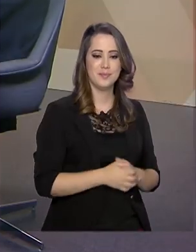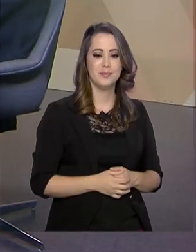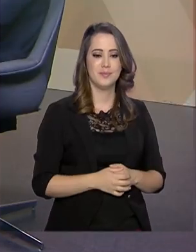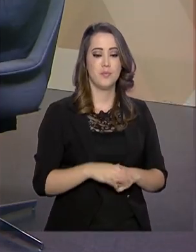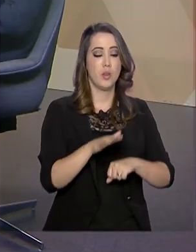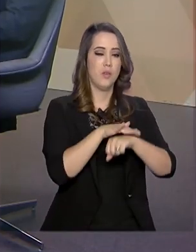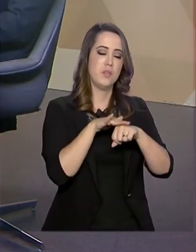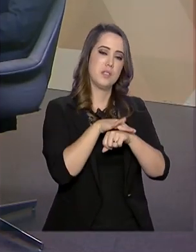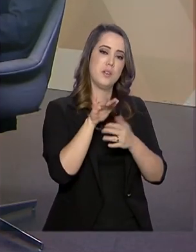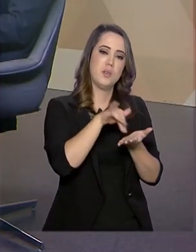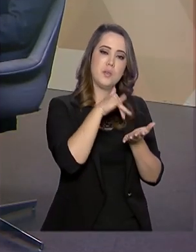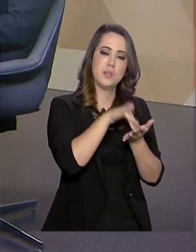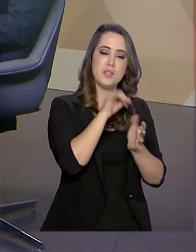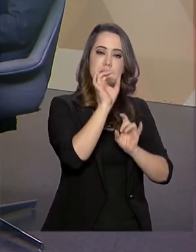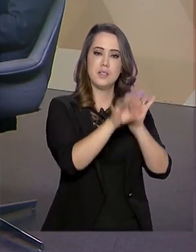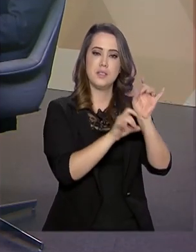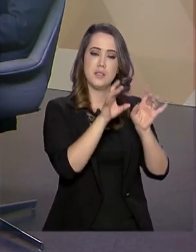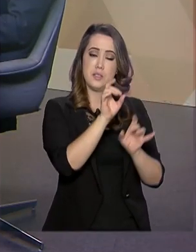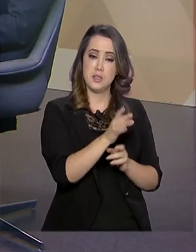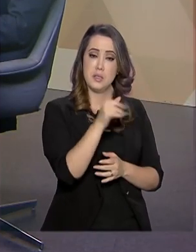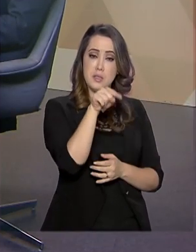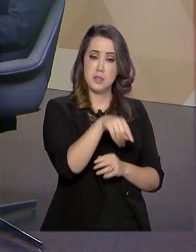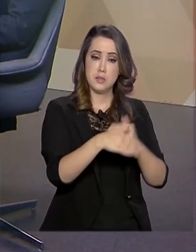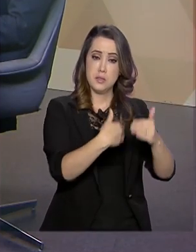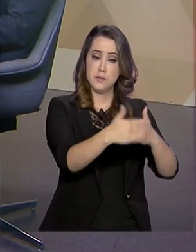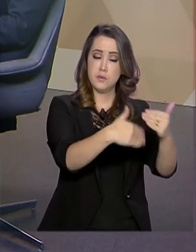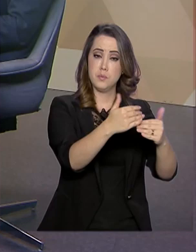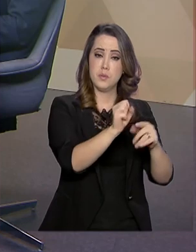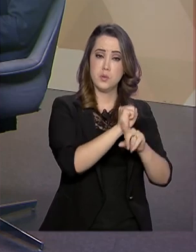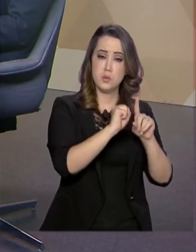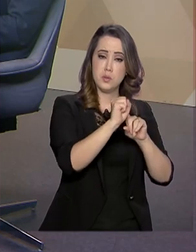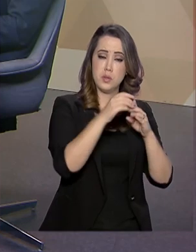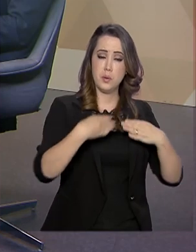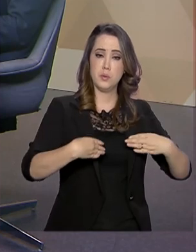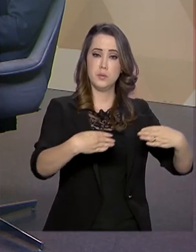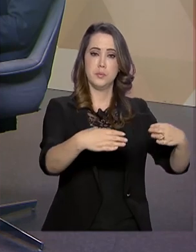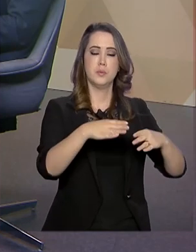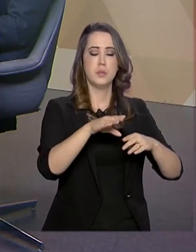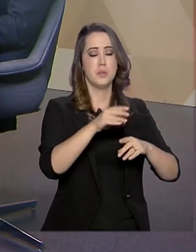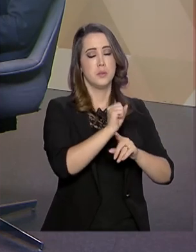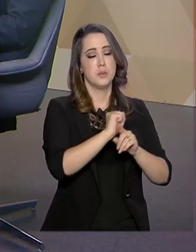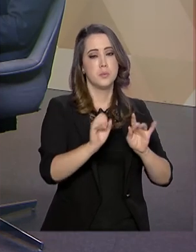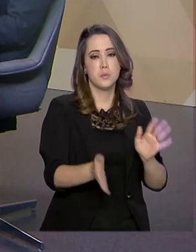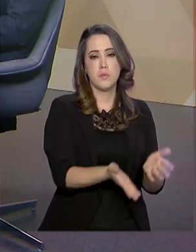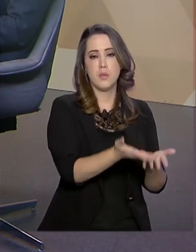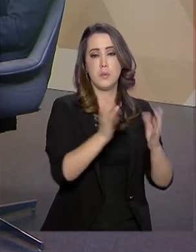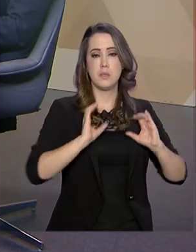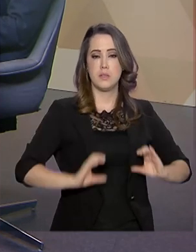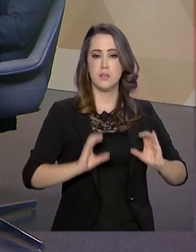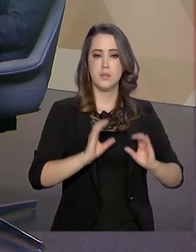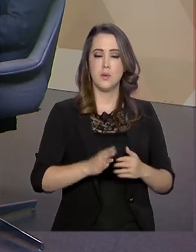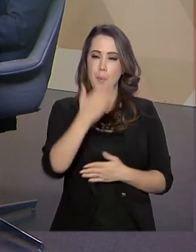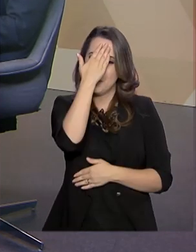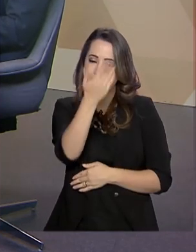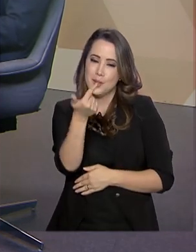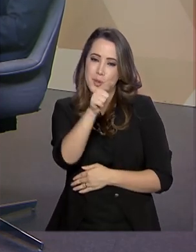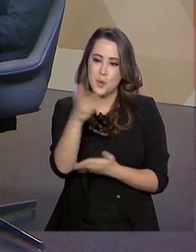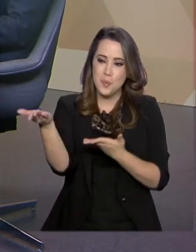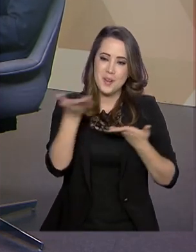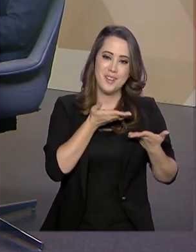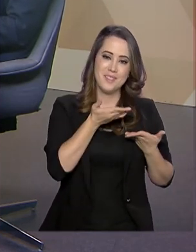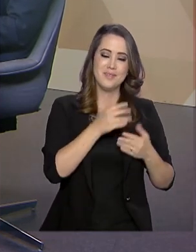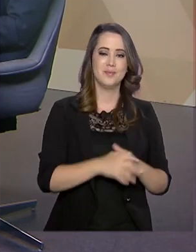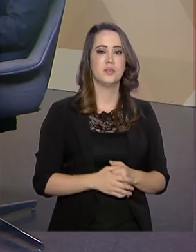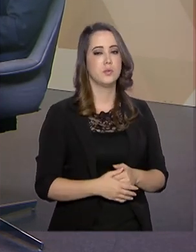Eu conversei com o secretário especial de desenvolvimento social do Ministério da Cidadania, Lelo Coimbra. Mais uma vez, muito obrigado pela presença.